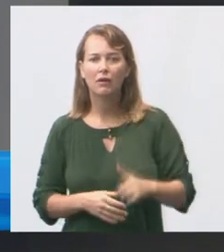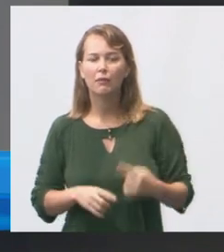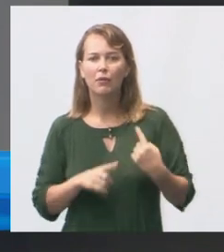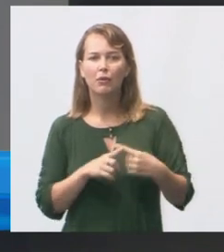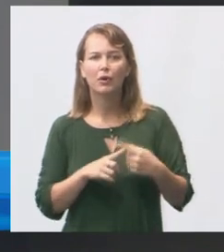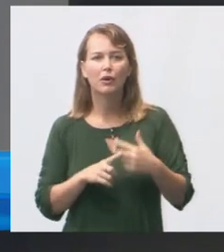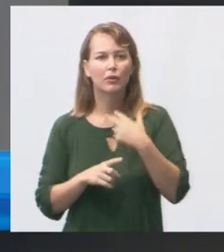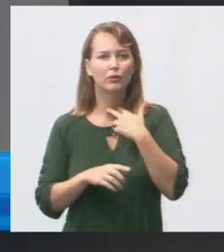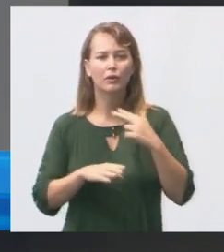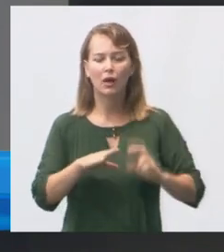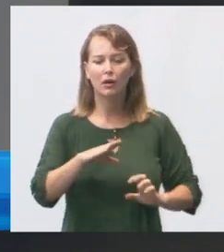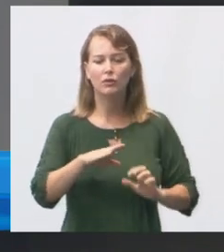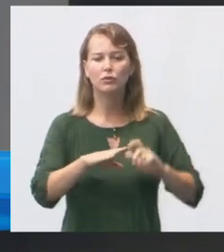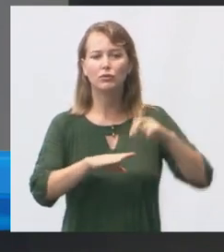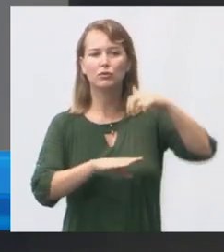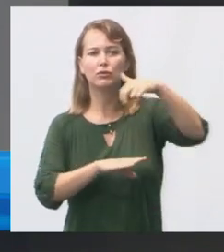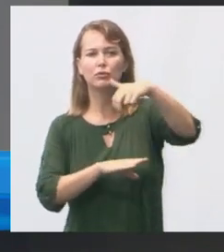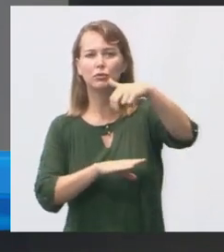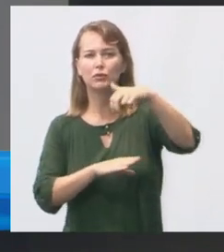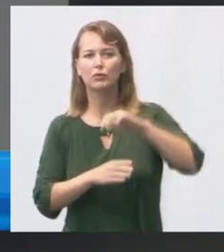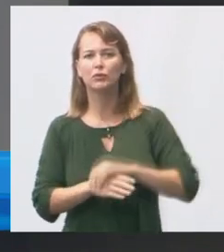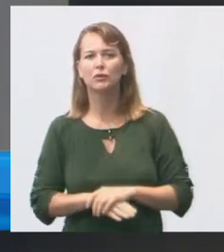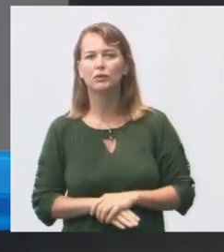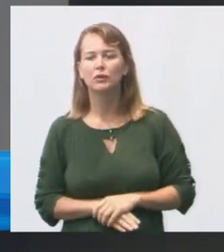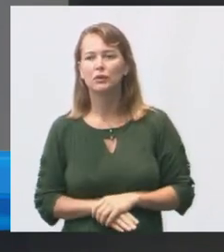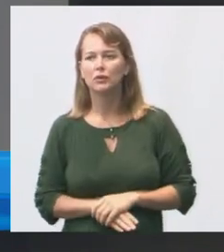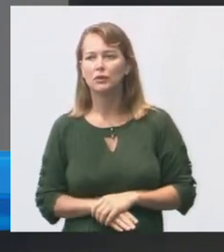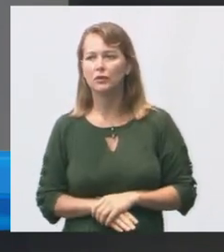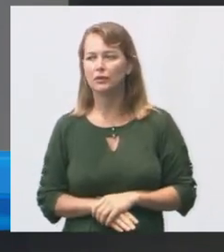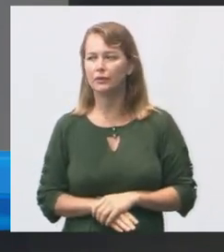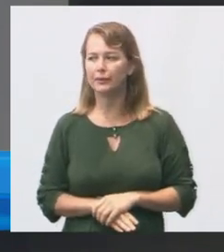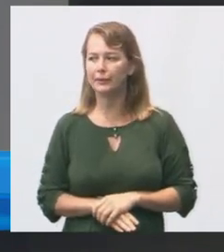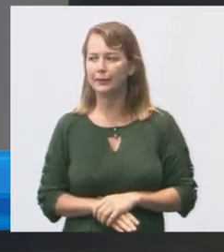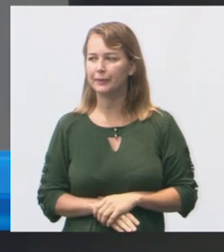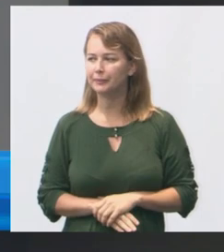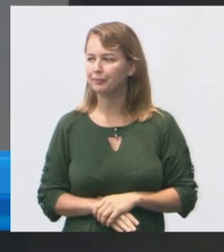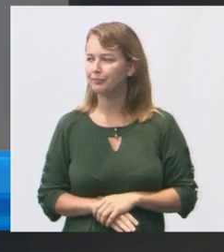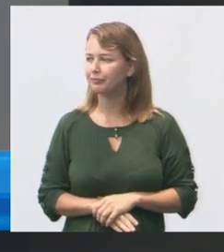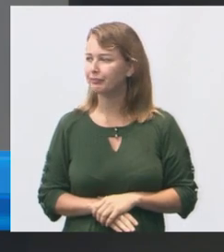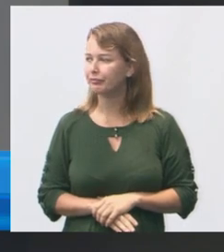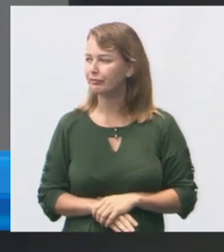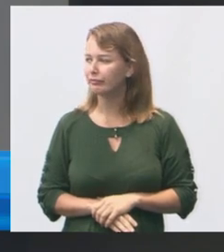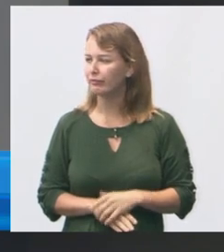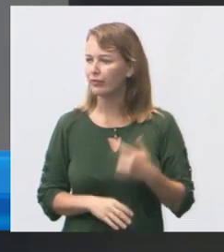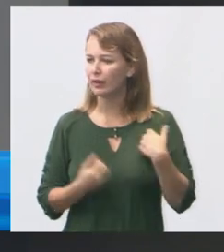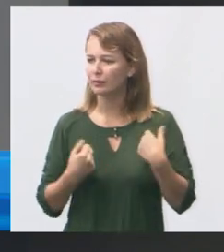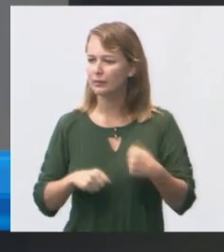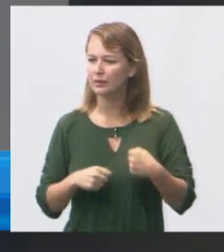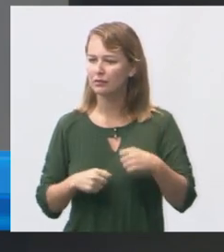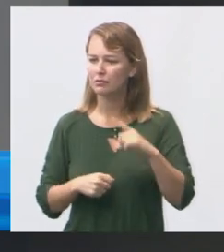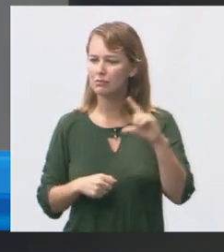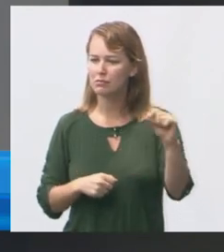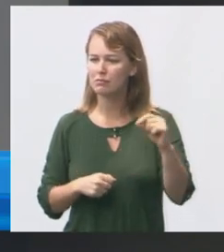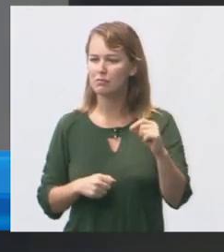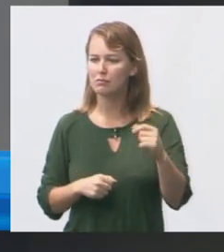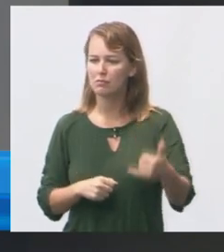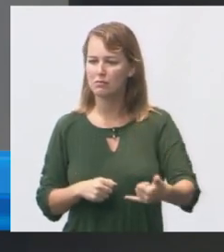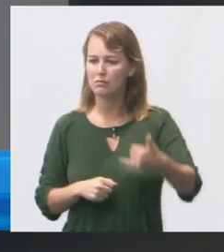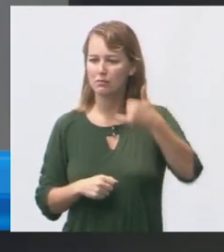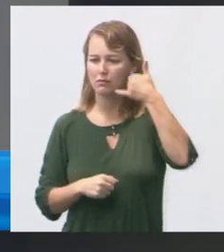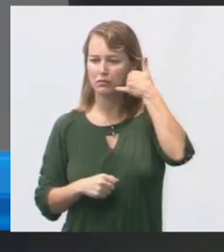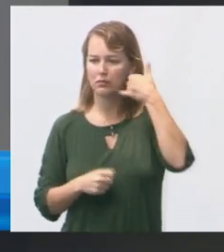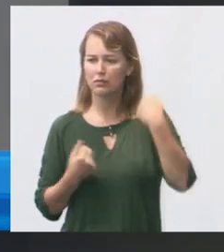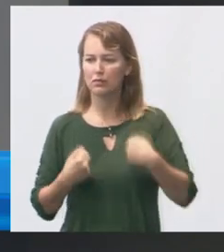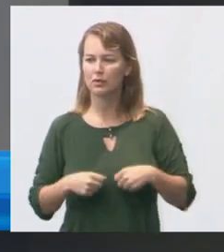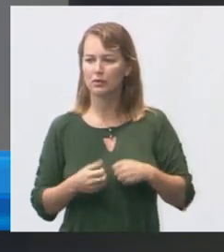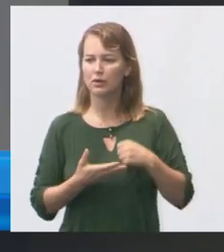como subir para o pavimento da odontologia Rodrigo eu vou ter que me retirar eu recebi um telefonema aqui